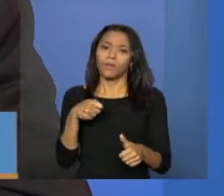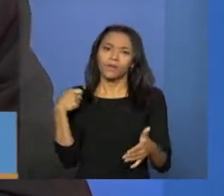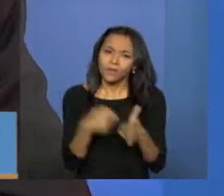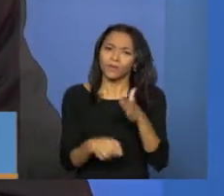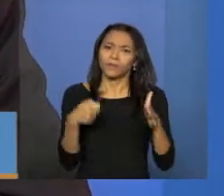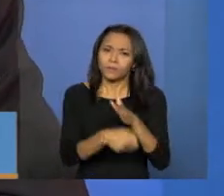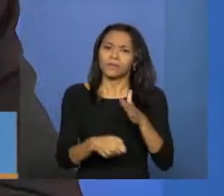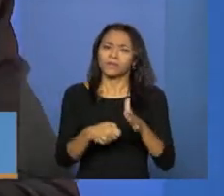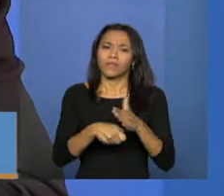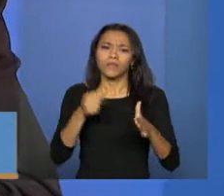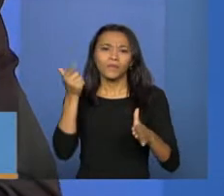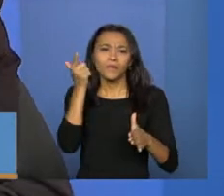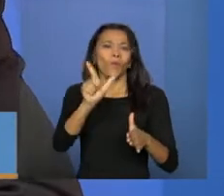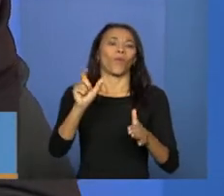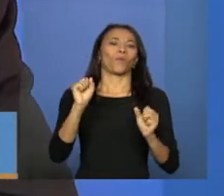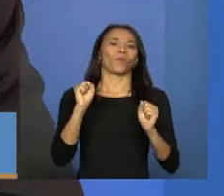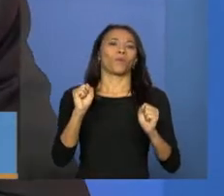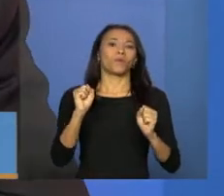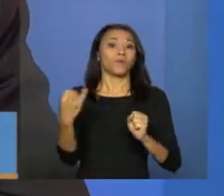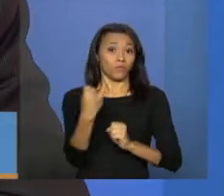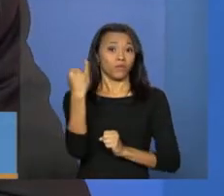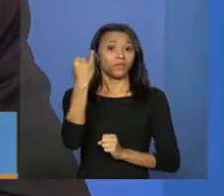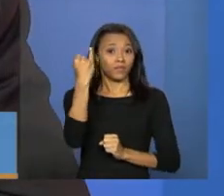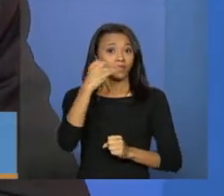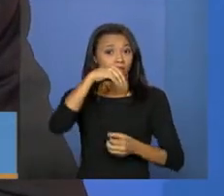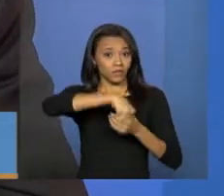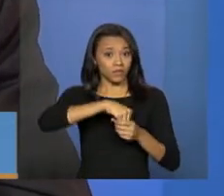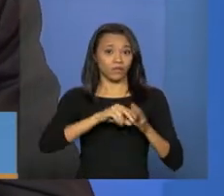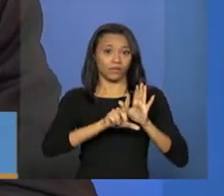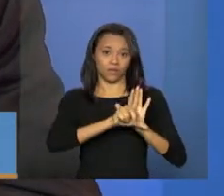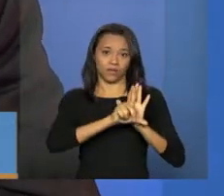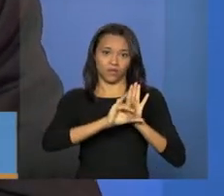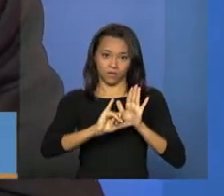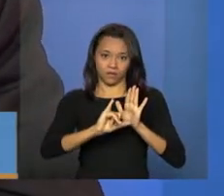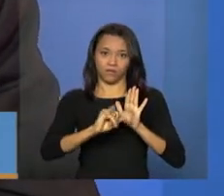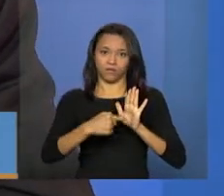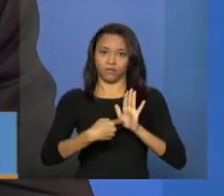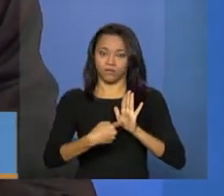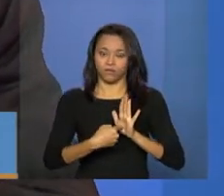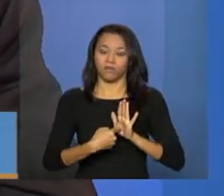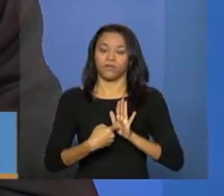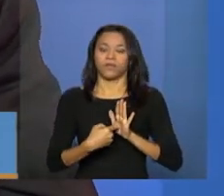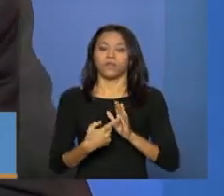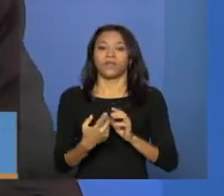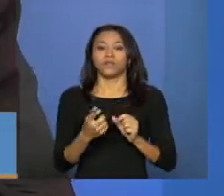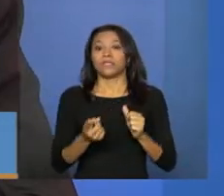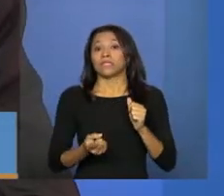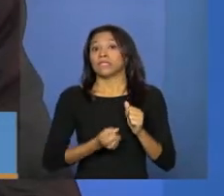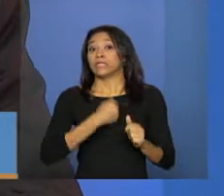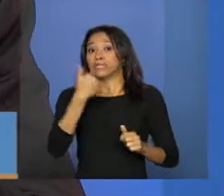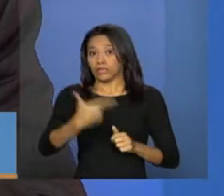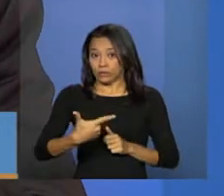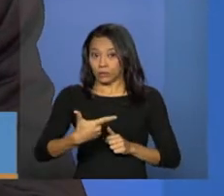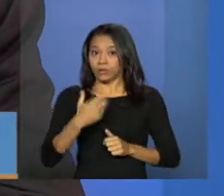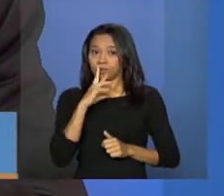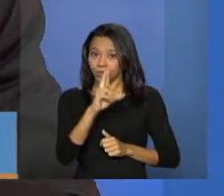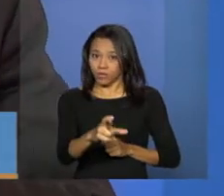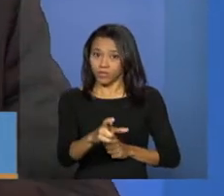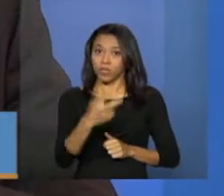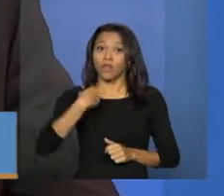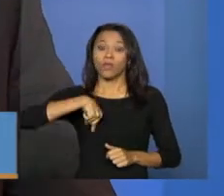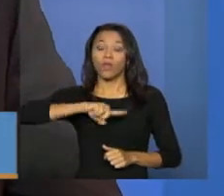gente já disse dela, traduzida na lei orgânica da assistência social. Segundo, João, é que nós estamos falando de uma